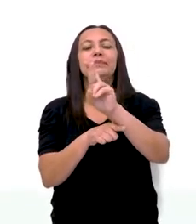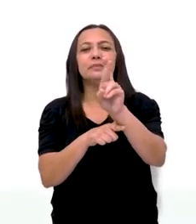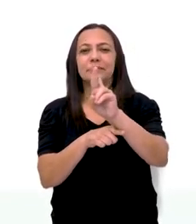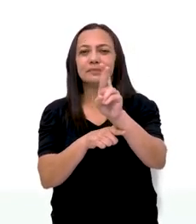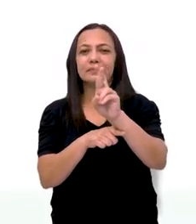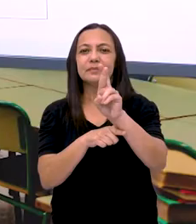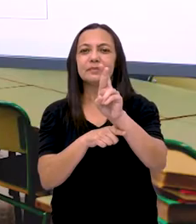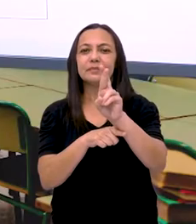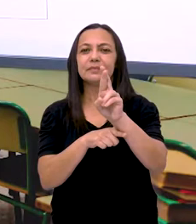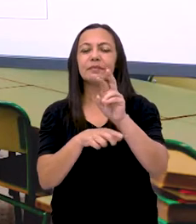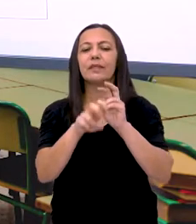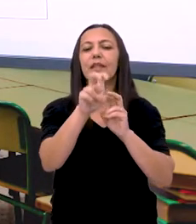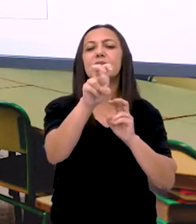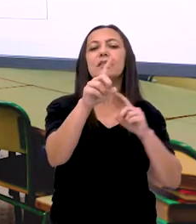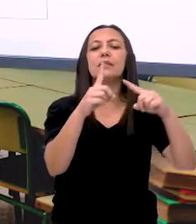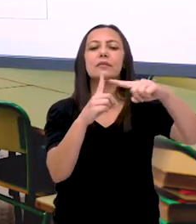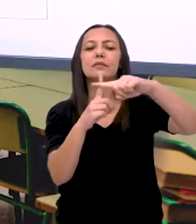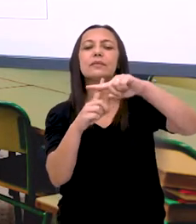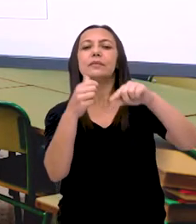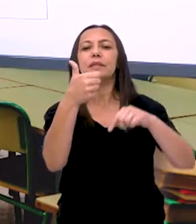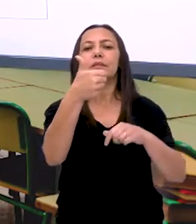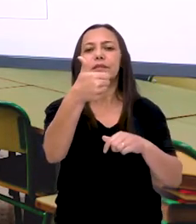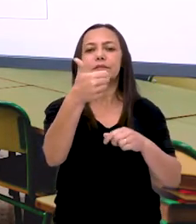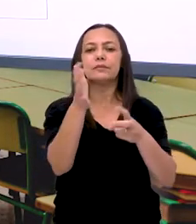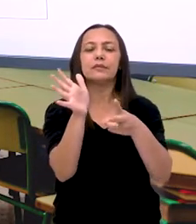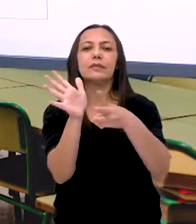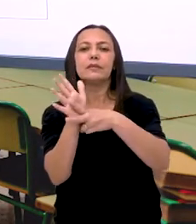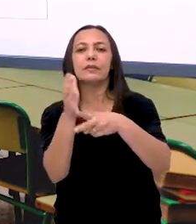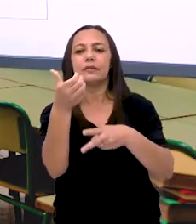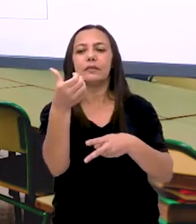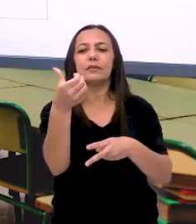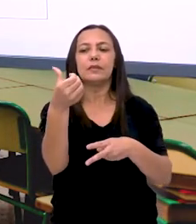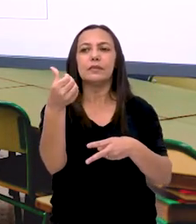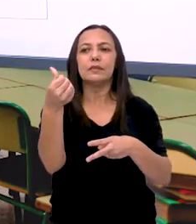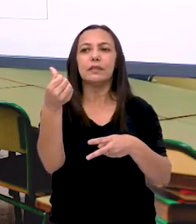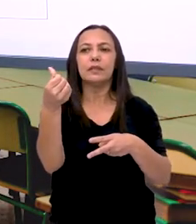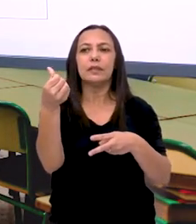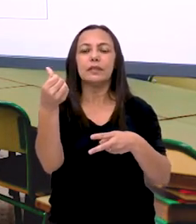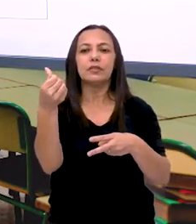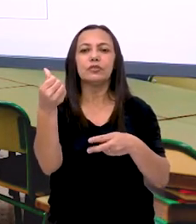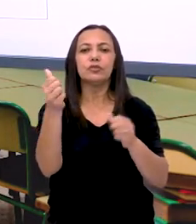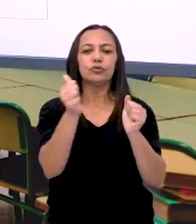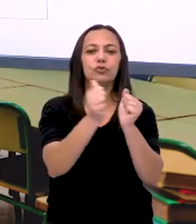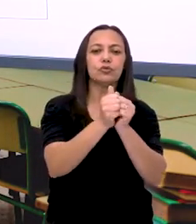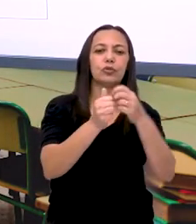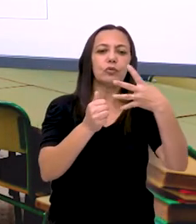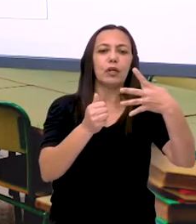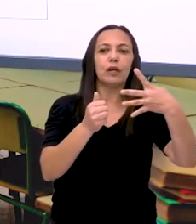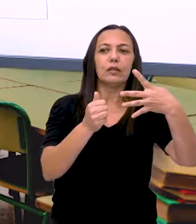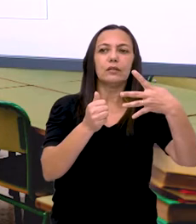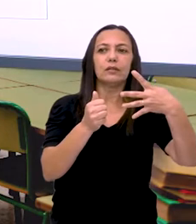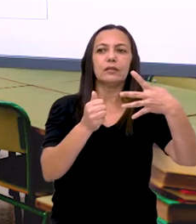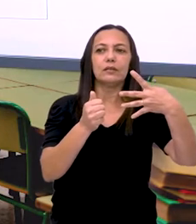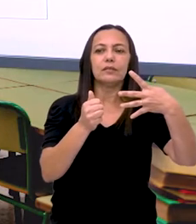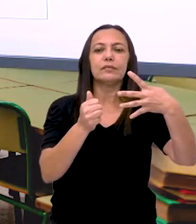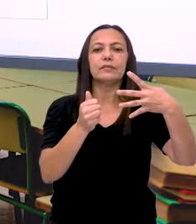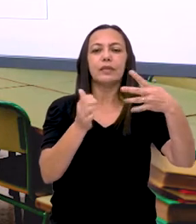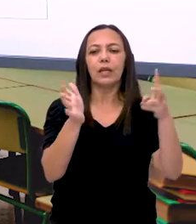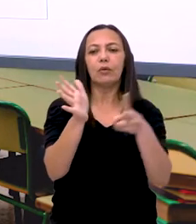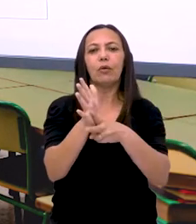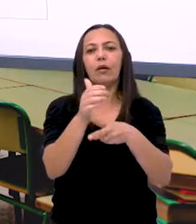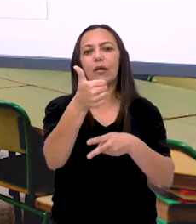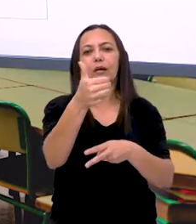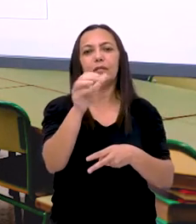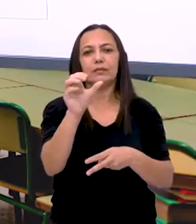cinco reais. Cinco mais um, seis. Seis, juntando com esses quatro, dá esse valor